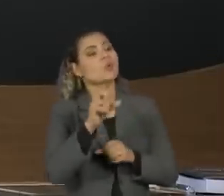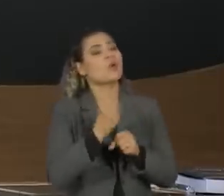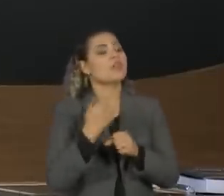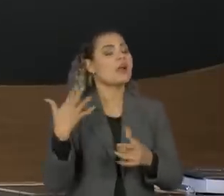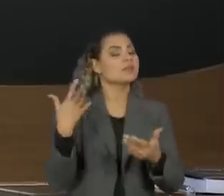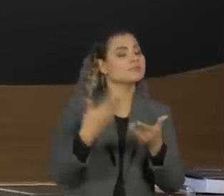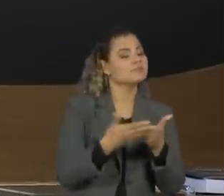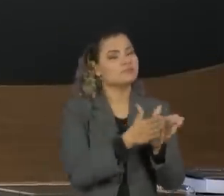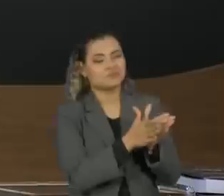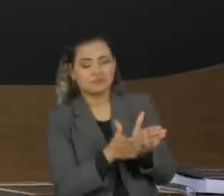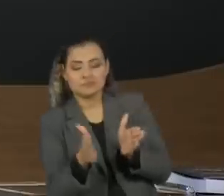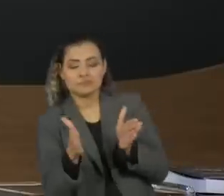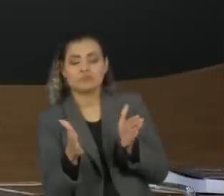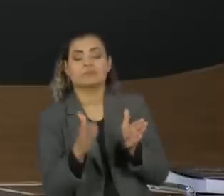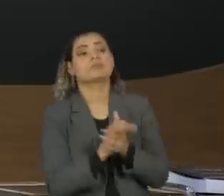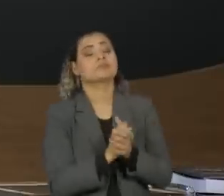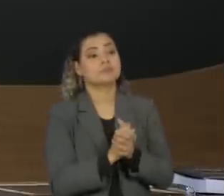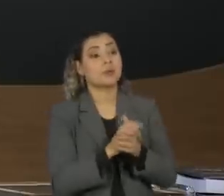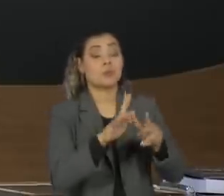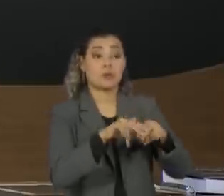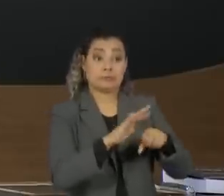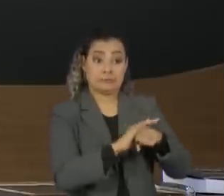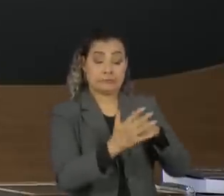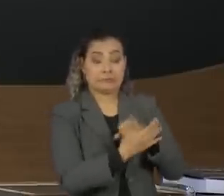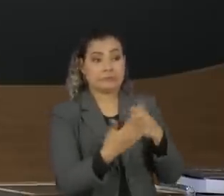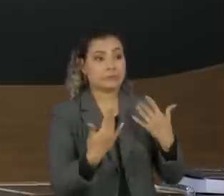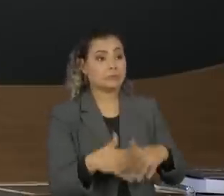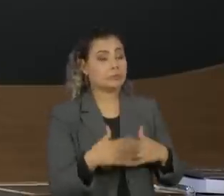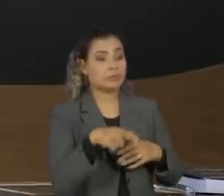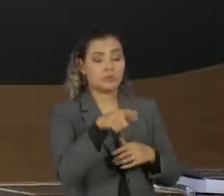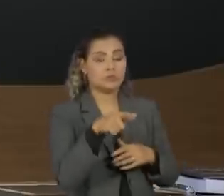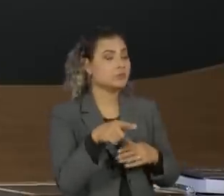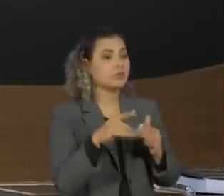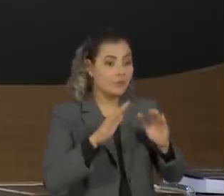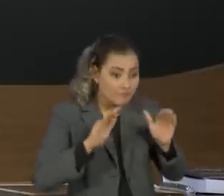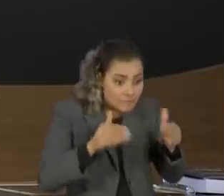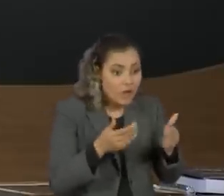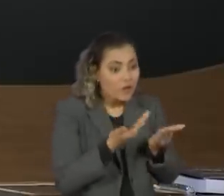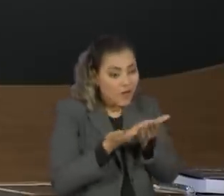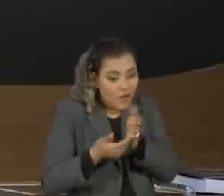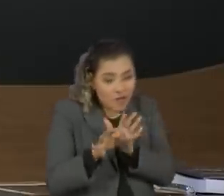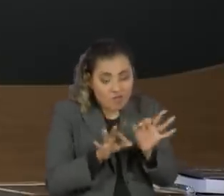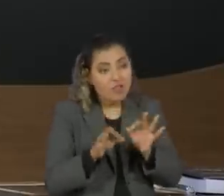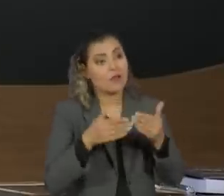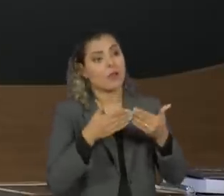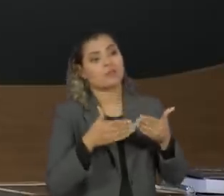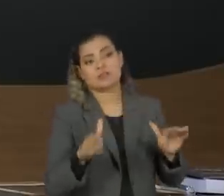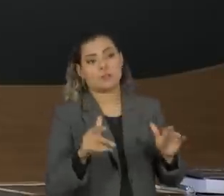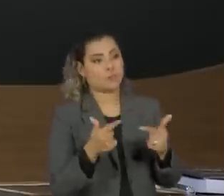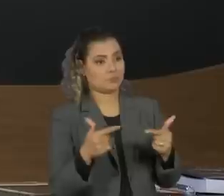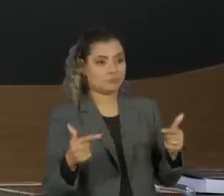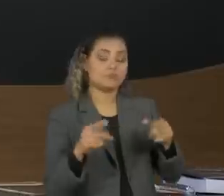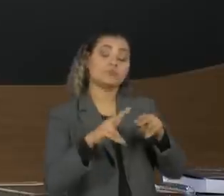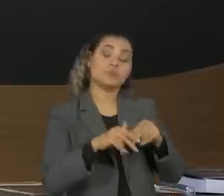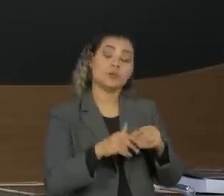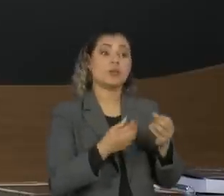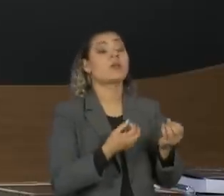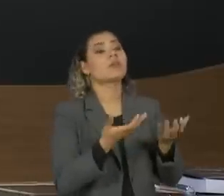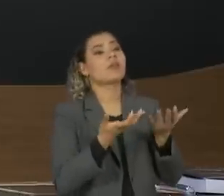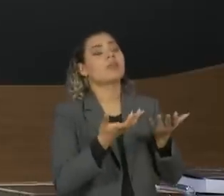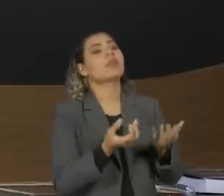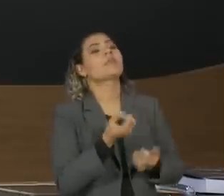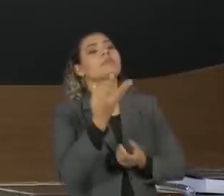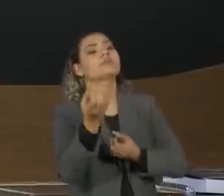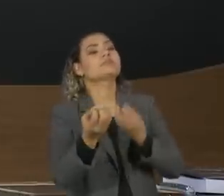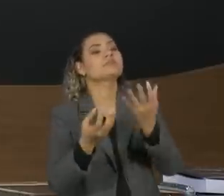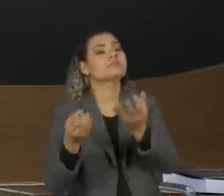a mil, foi colhida pela pandemia e você mesmo disse que não pôde se dedicar como que iria ao lançamento e à turnê que iria acompanhar o